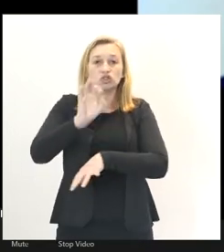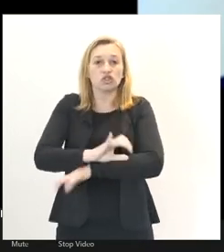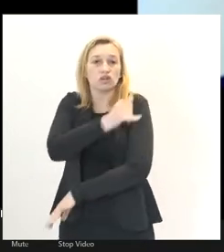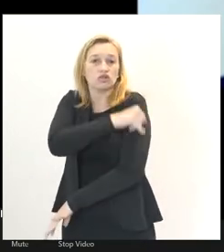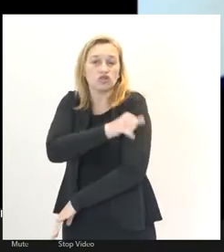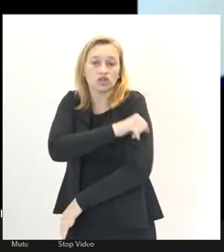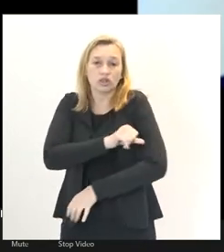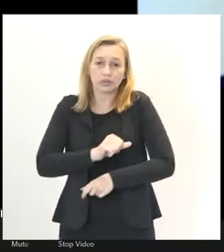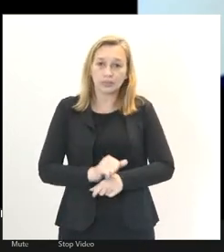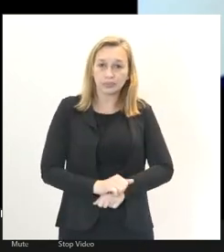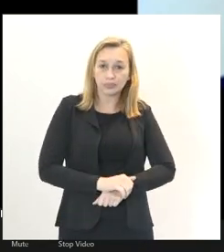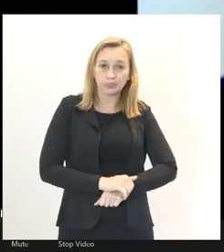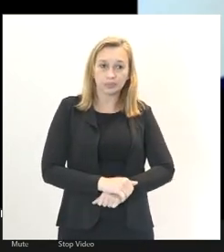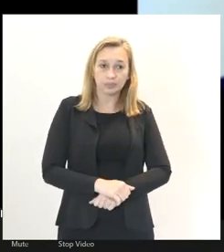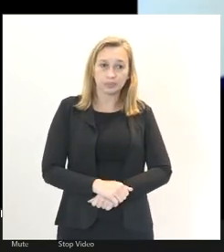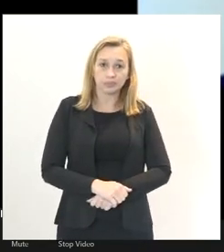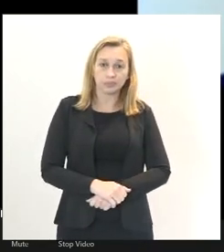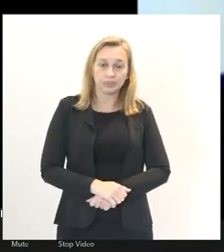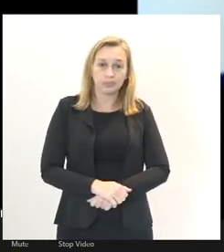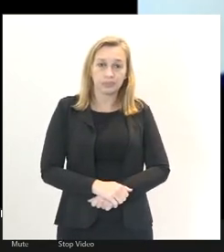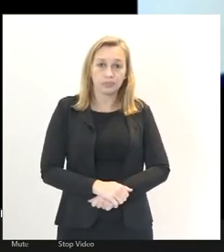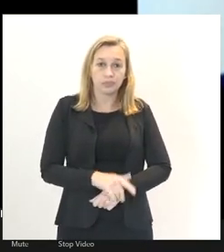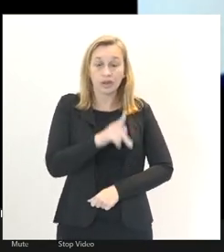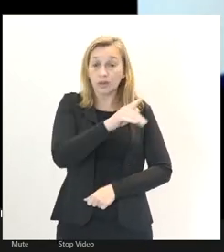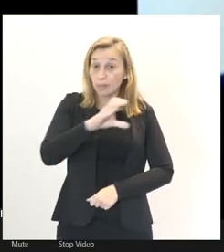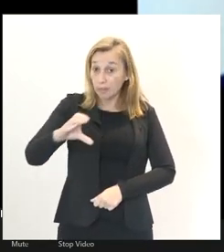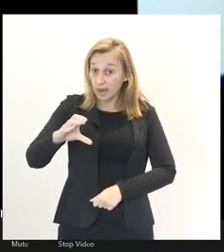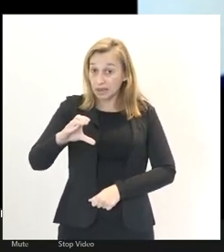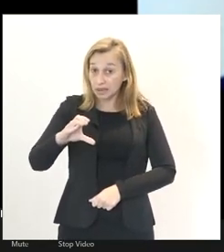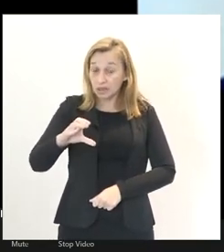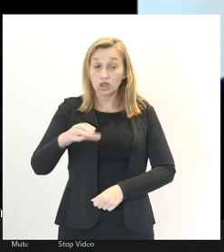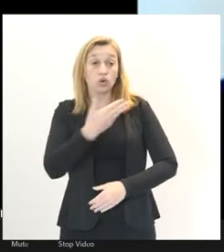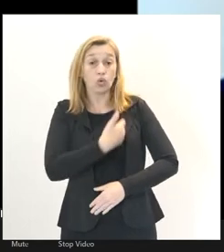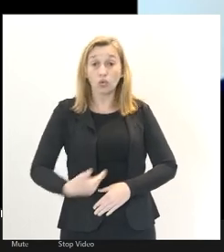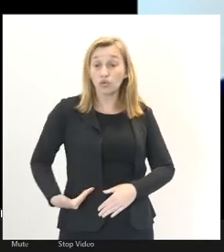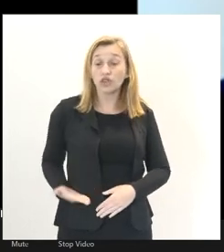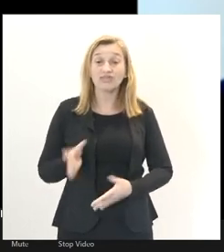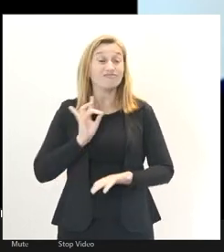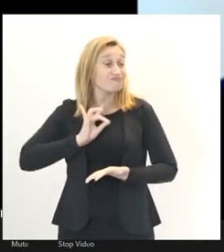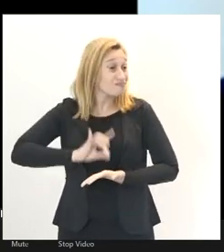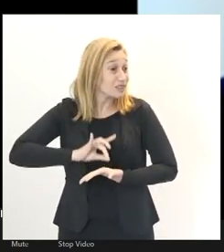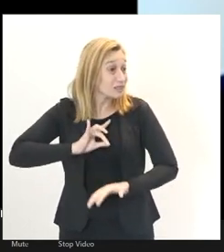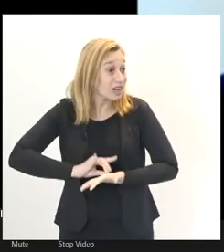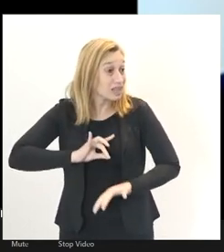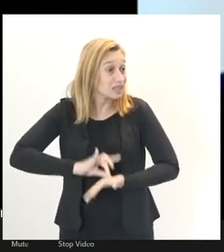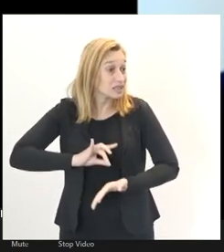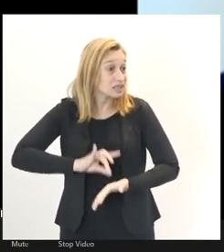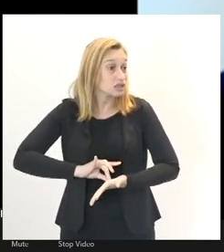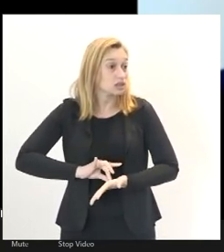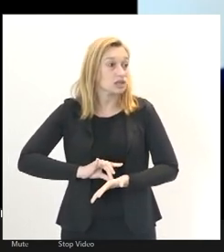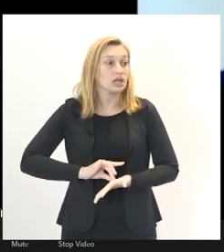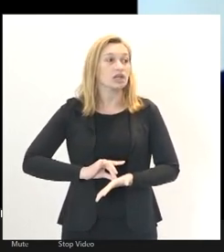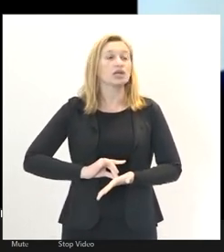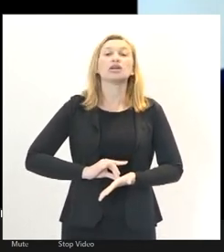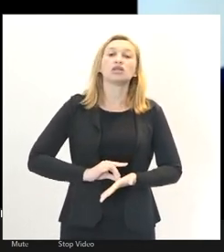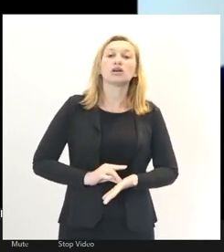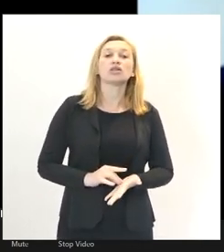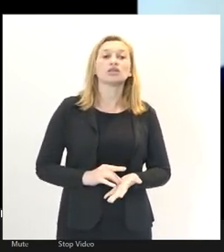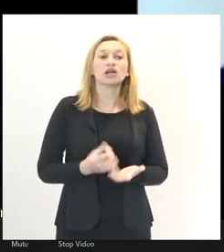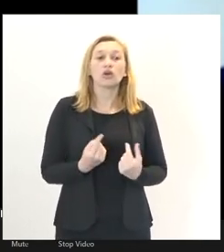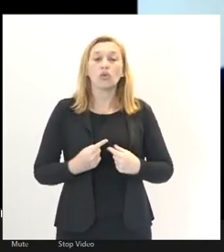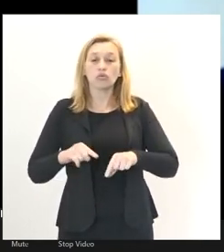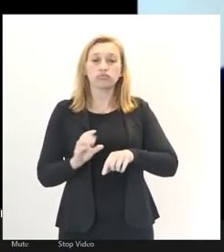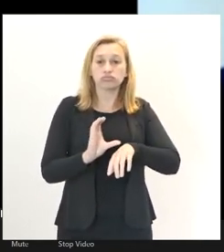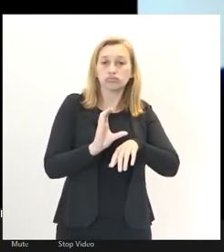Através de PECs, o governo está, na verdade, dilacerando a Constituição